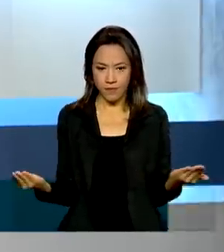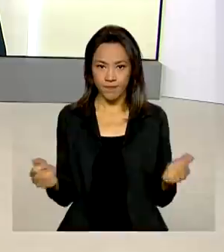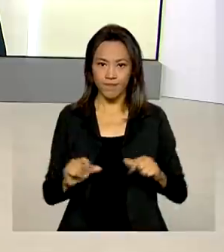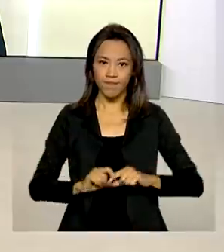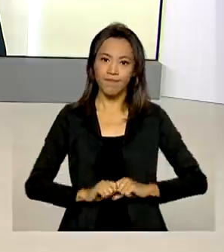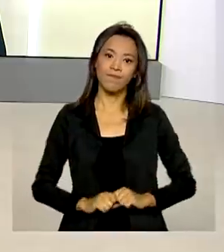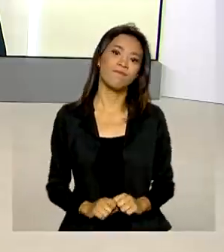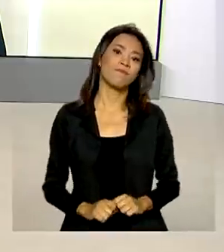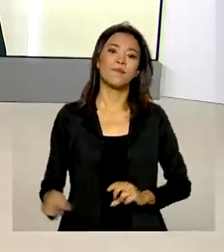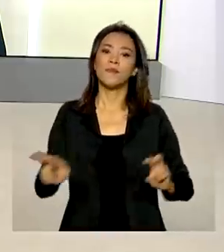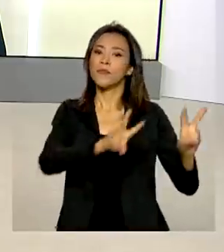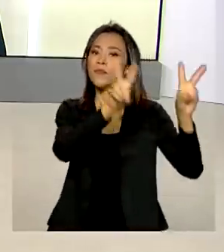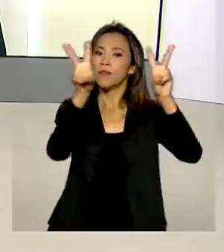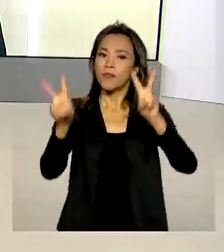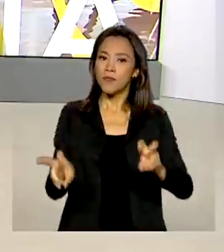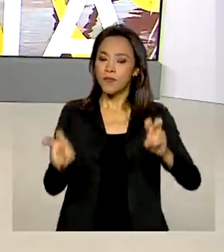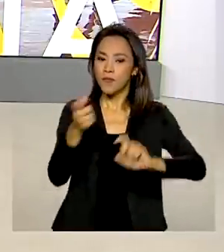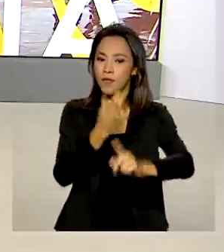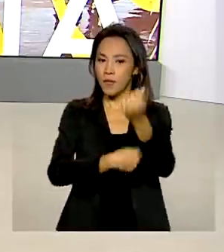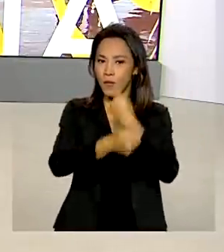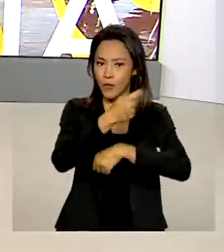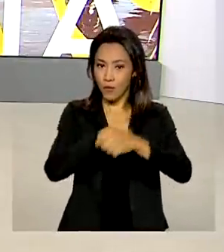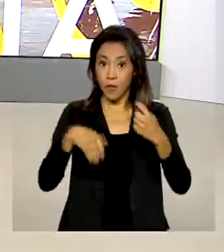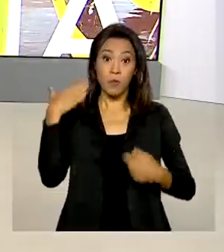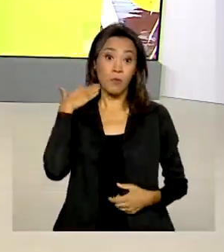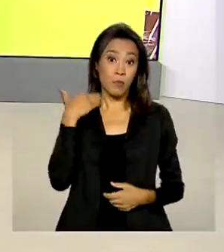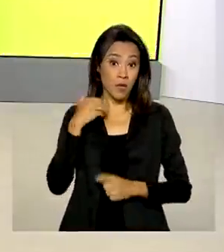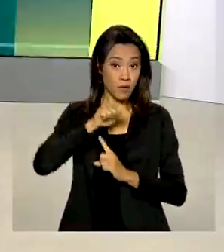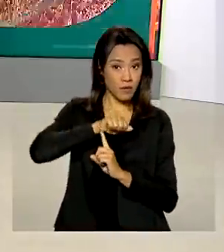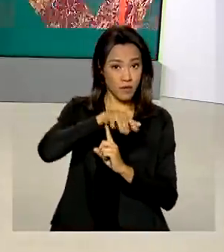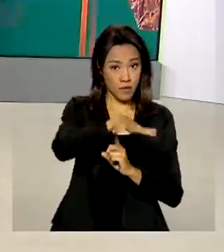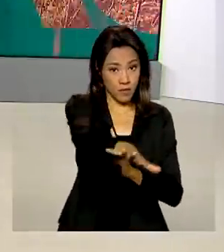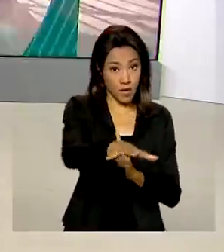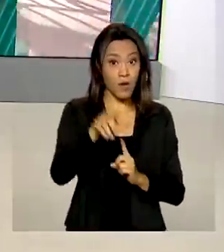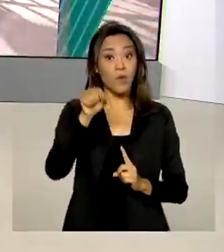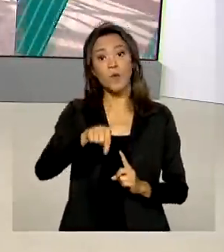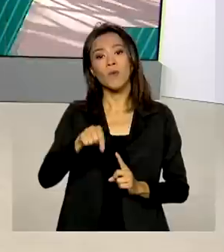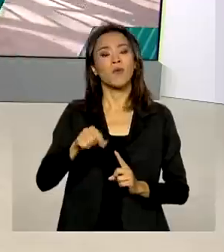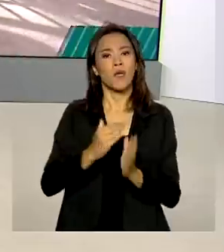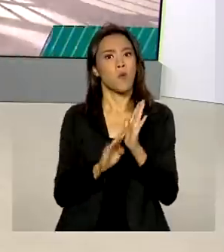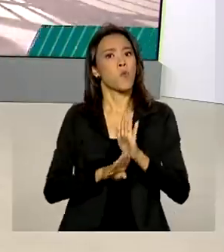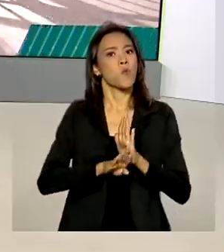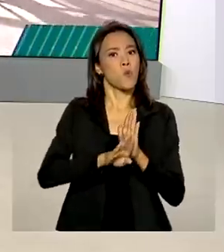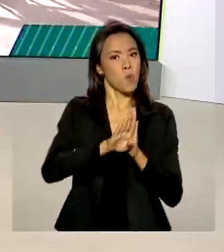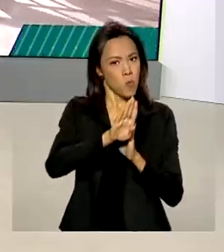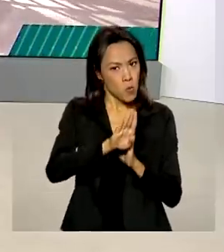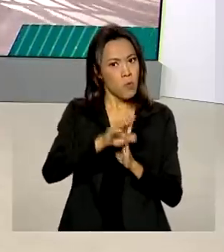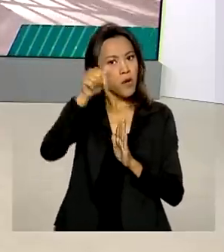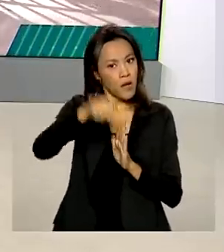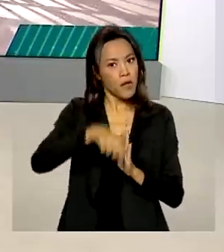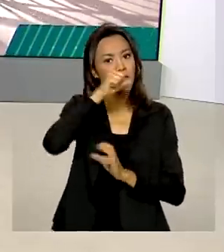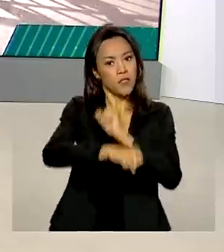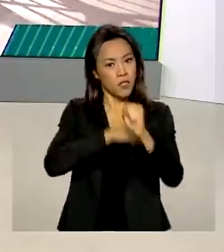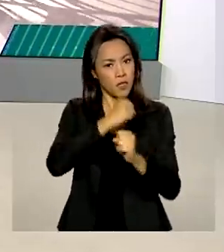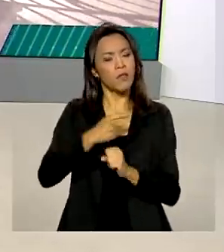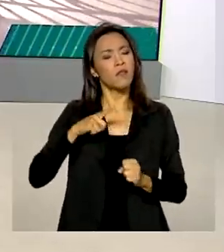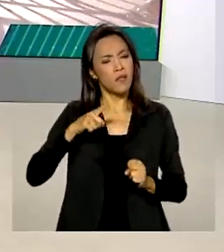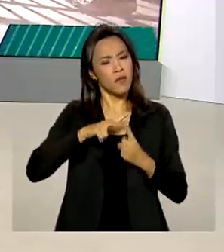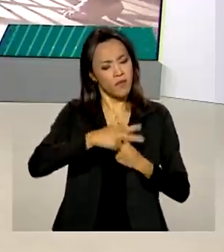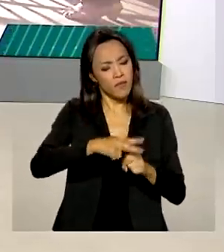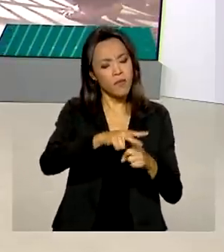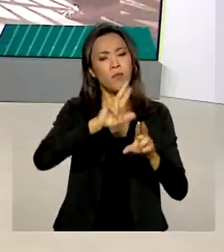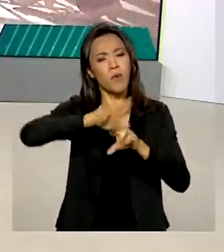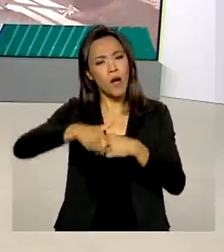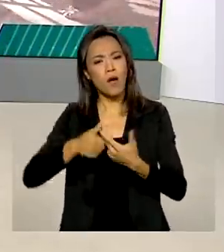Falando de economia, o Banco Central revisou a taxa de crescimento do Brasil para este ano. A revisão ocorreu por alguns motivos. Entre